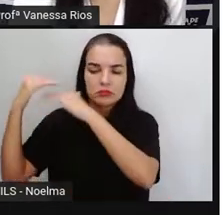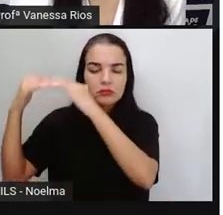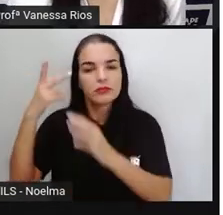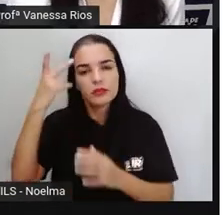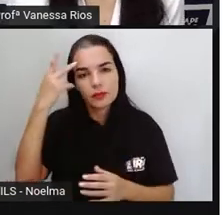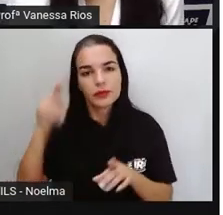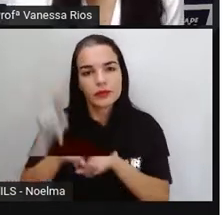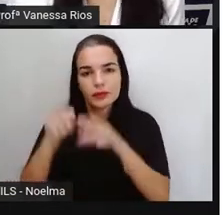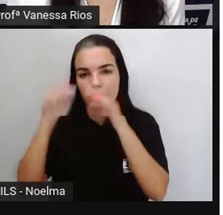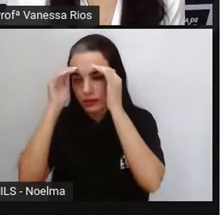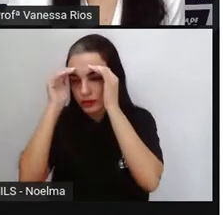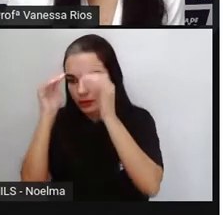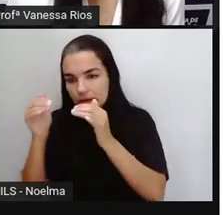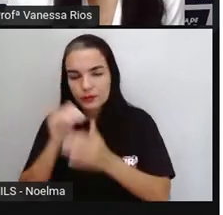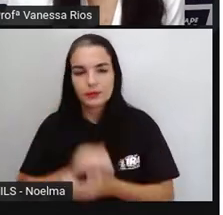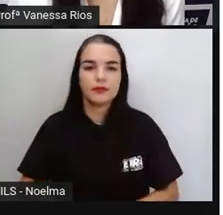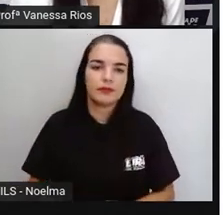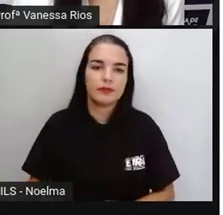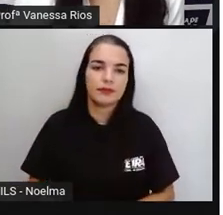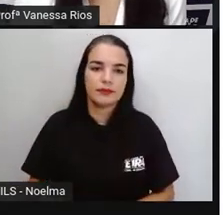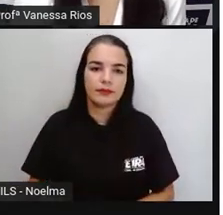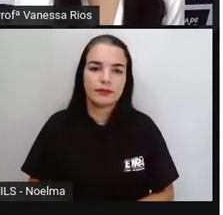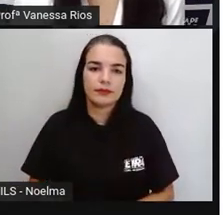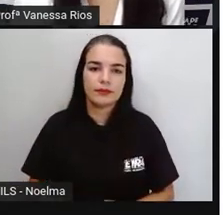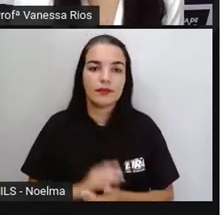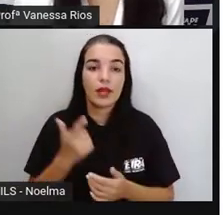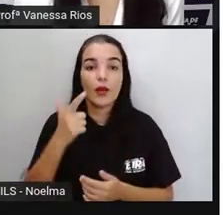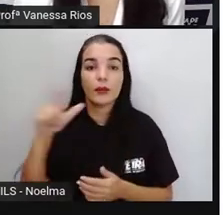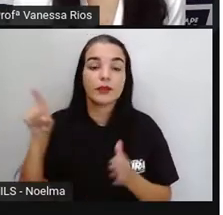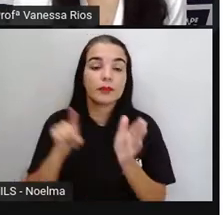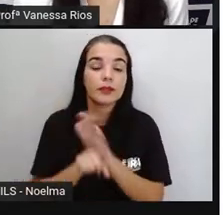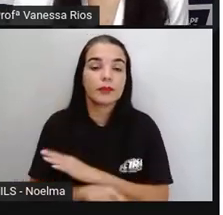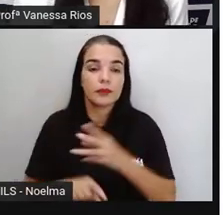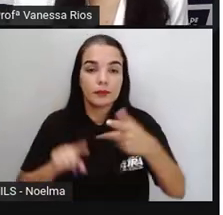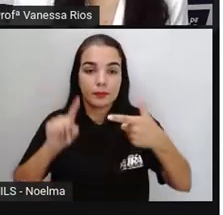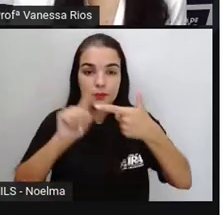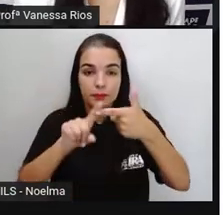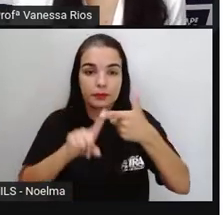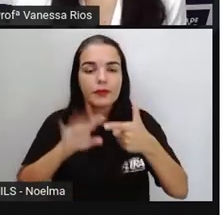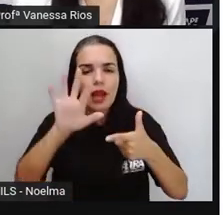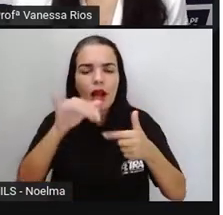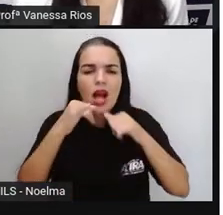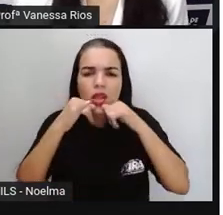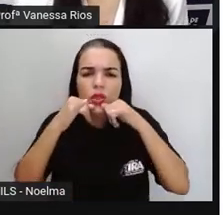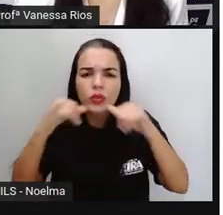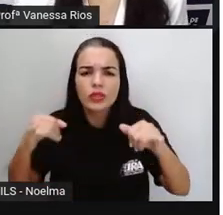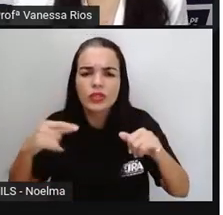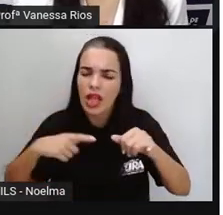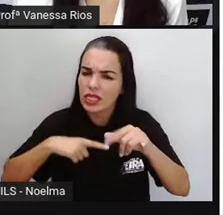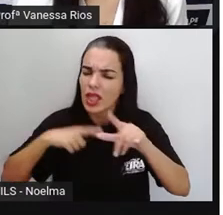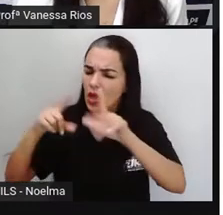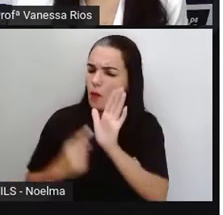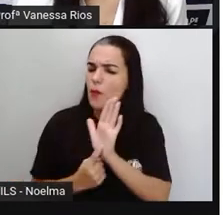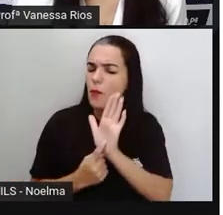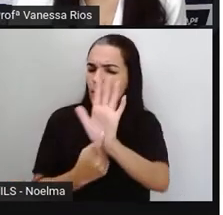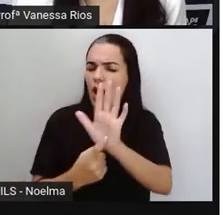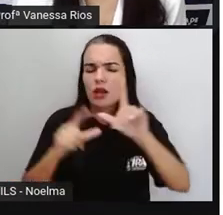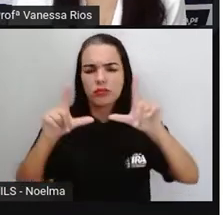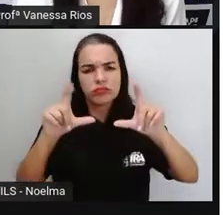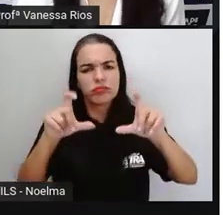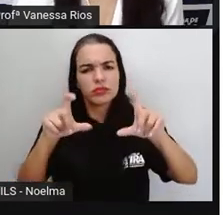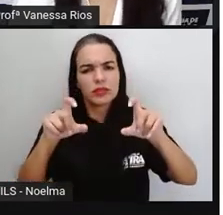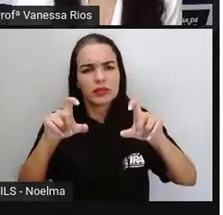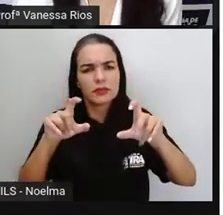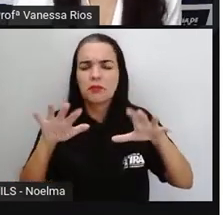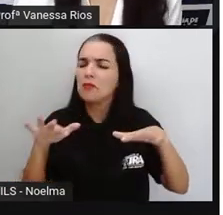respeitadas. E aí tem outra pergunta. Na notícia aparece uma imagem. O que